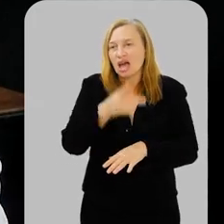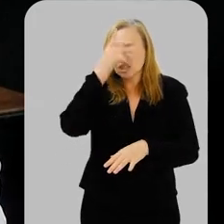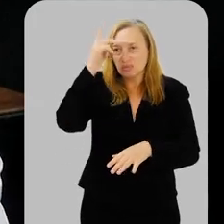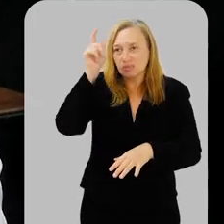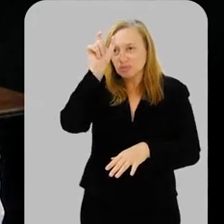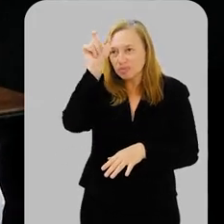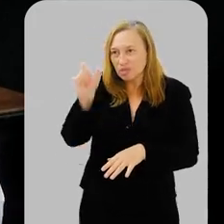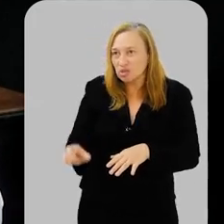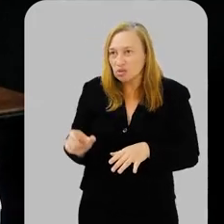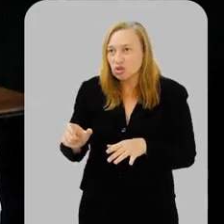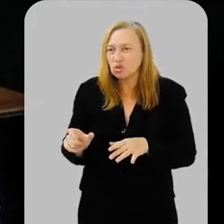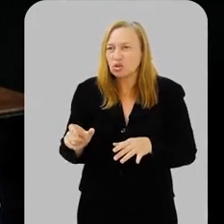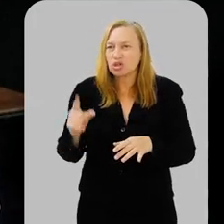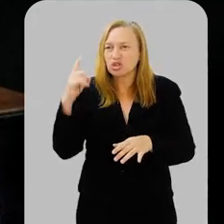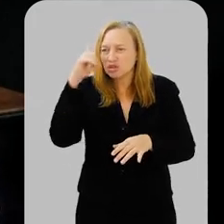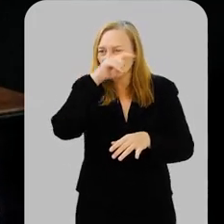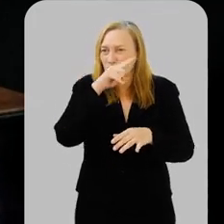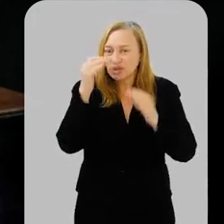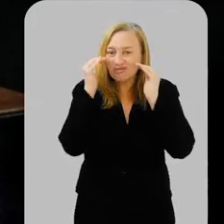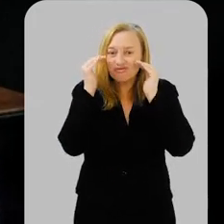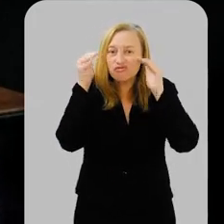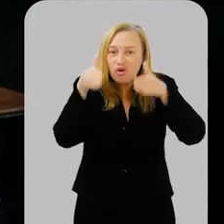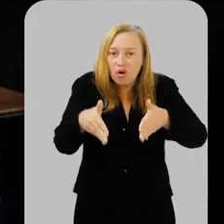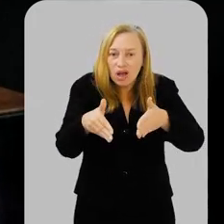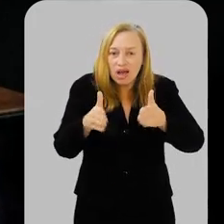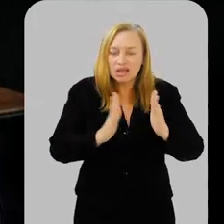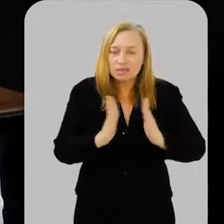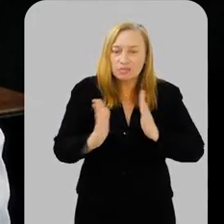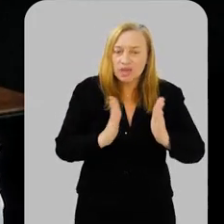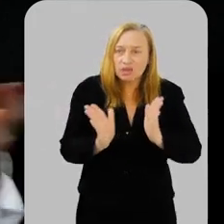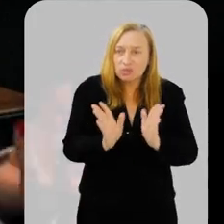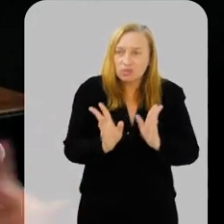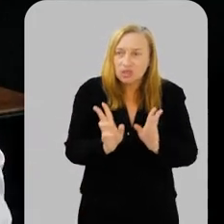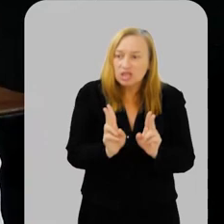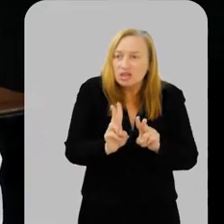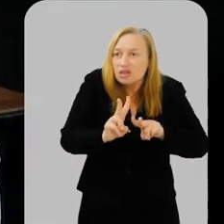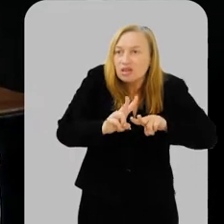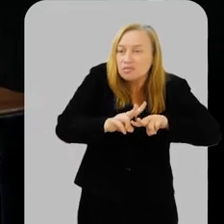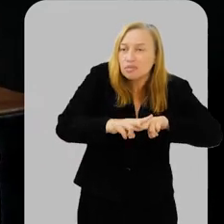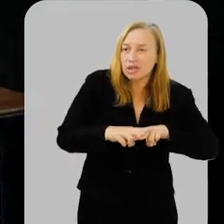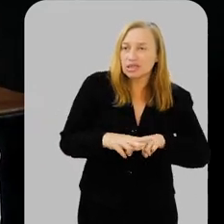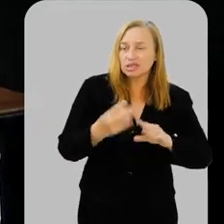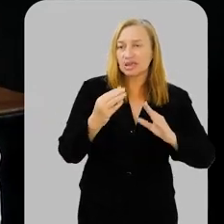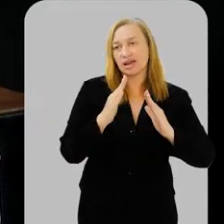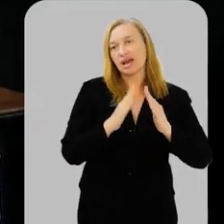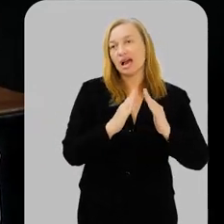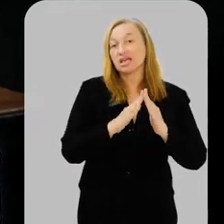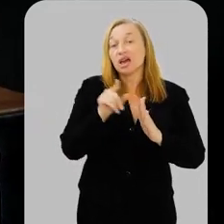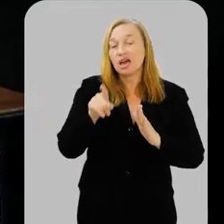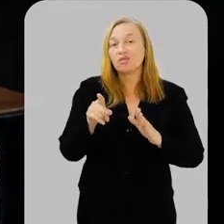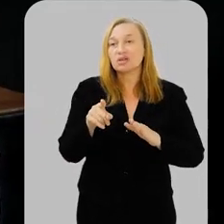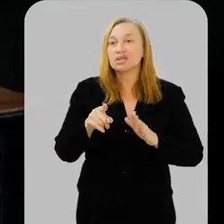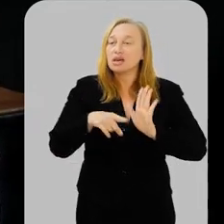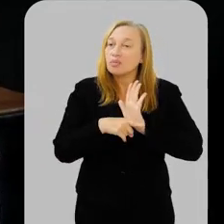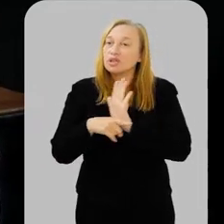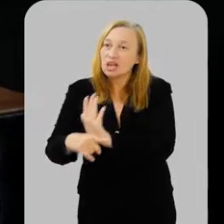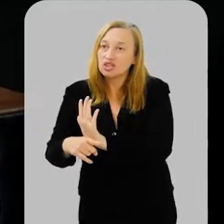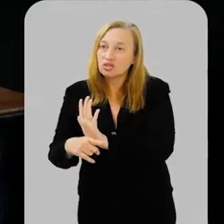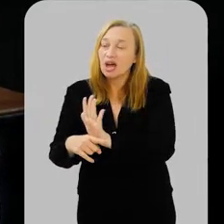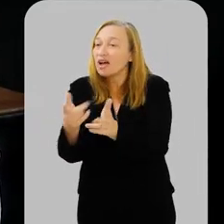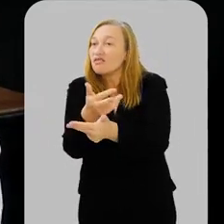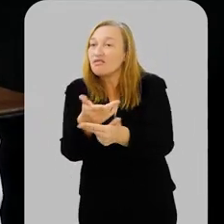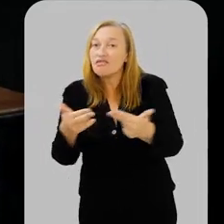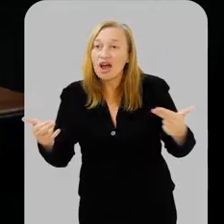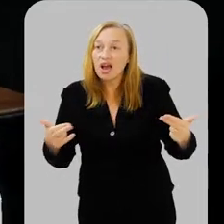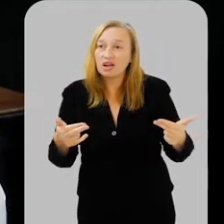só as crianças, com dificuldade de concentração nesse período de pós-isolamento. Então, é um momento em que você vai poder